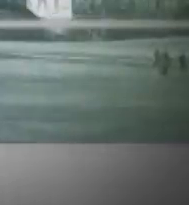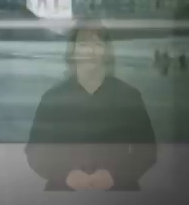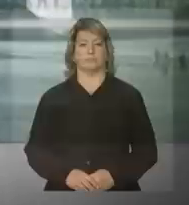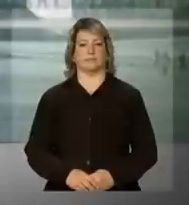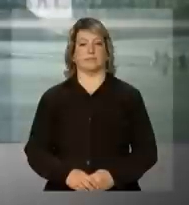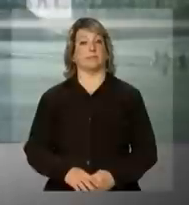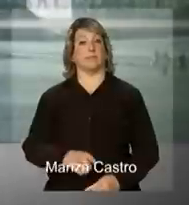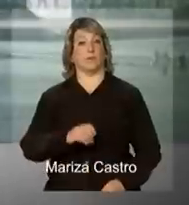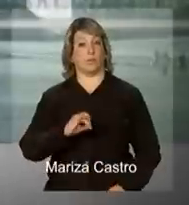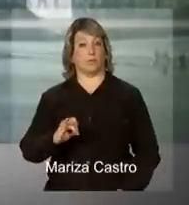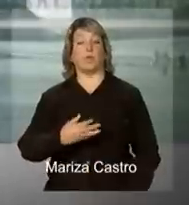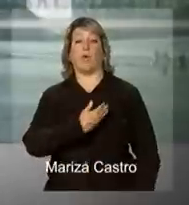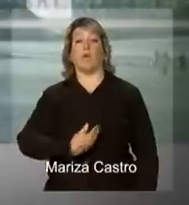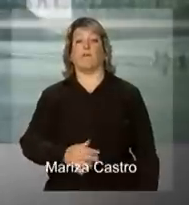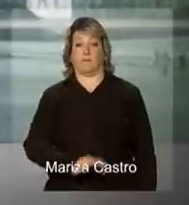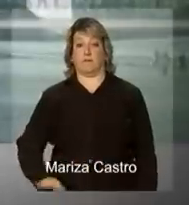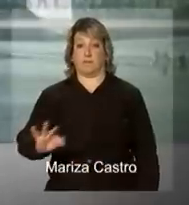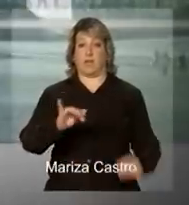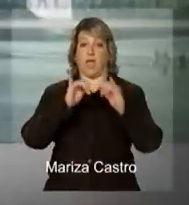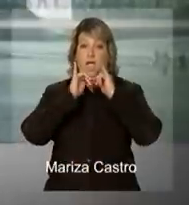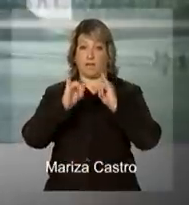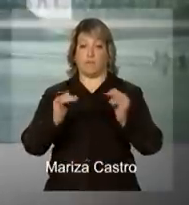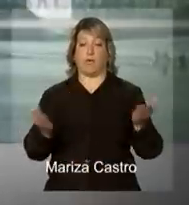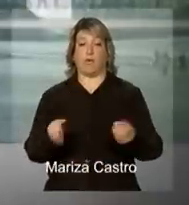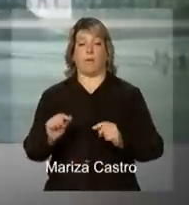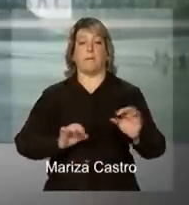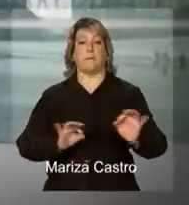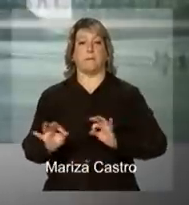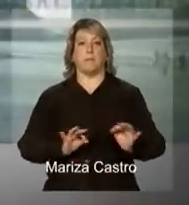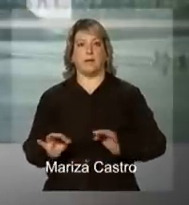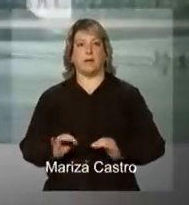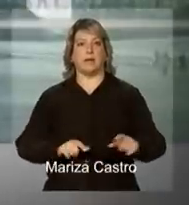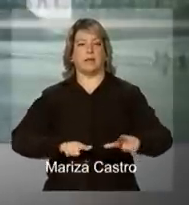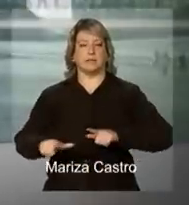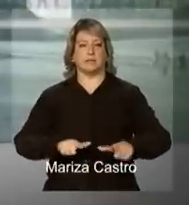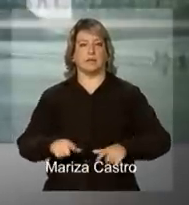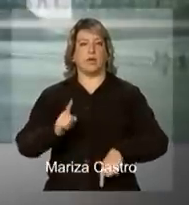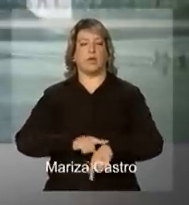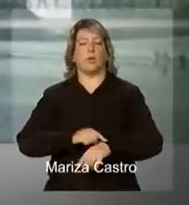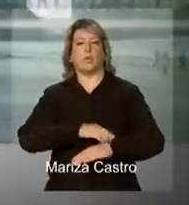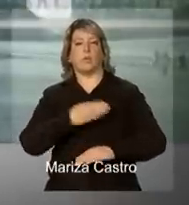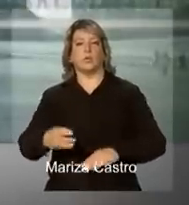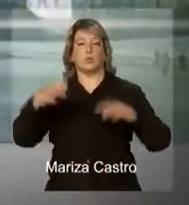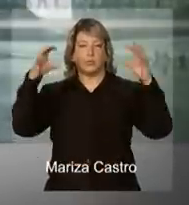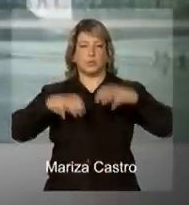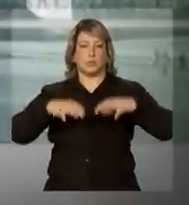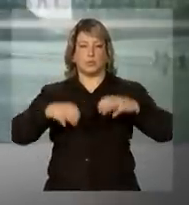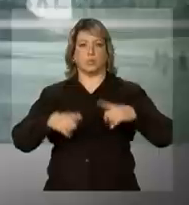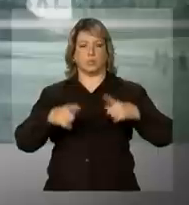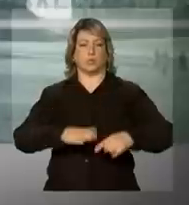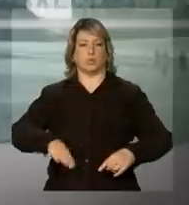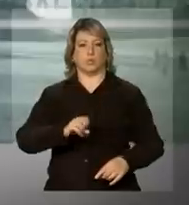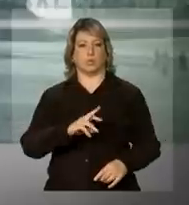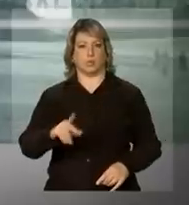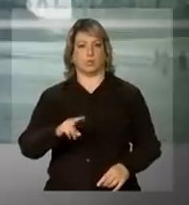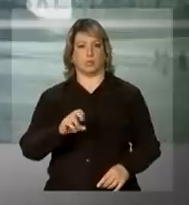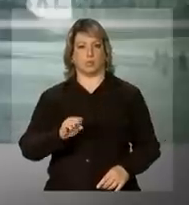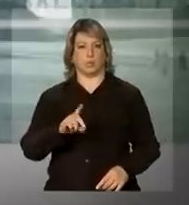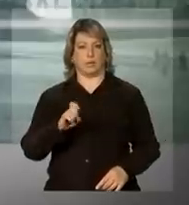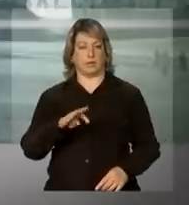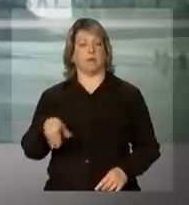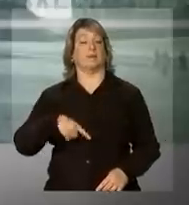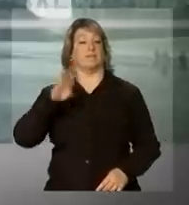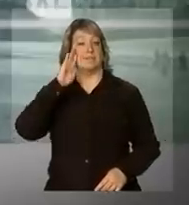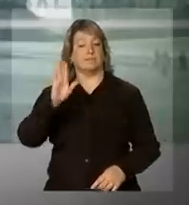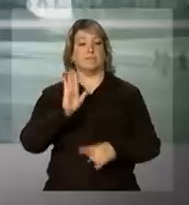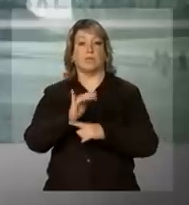Olá, o governo federal anunciou o plano de ação para o período das chuvas para as regiões sul e sudeste. A prioridade é investir